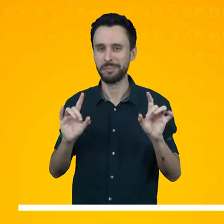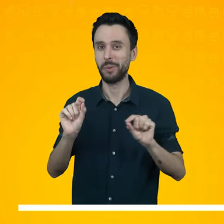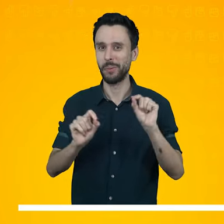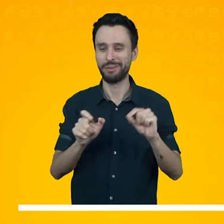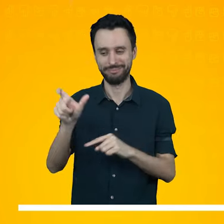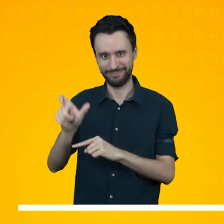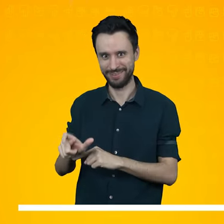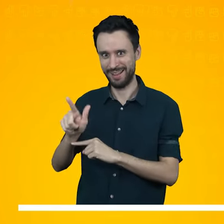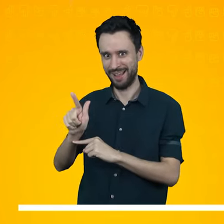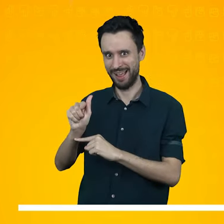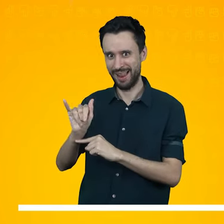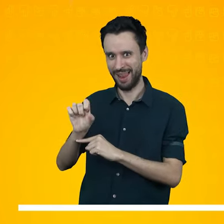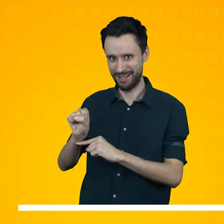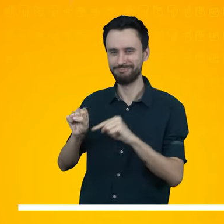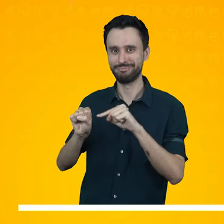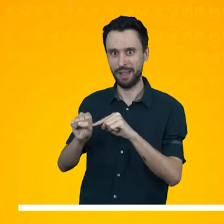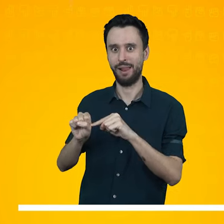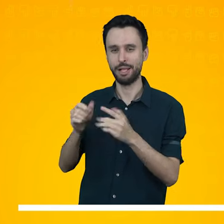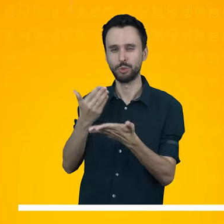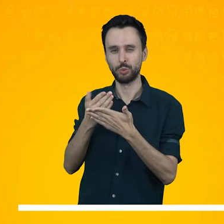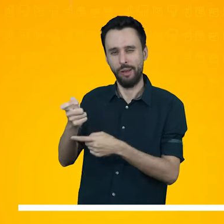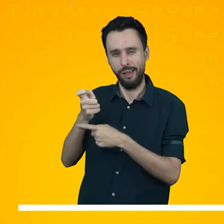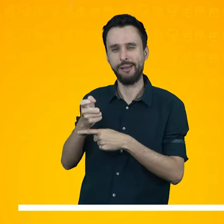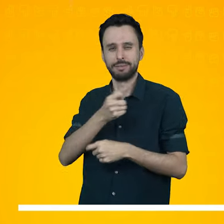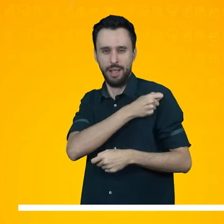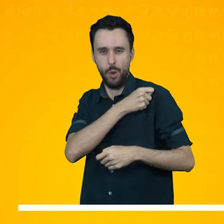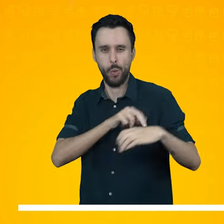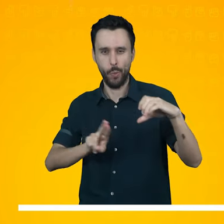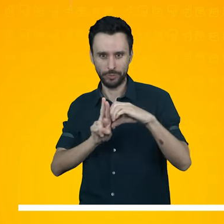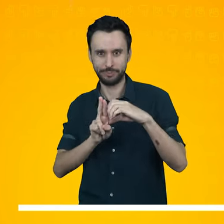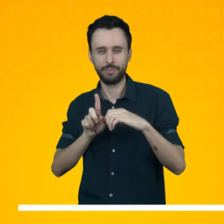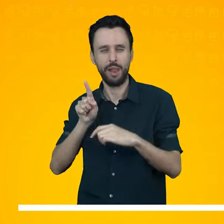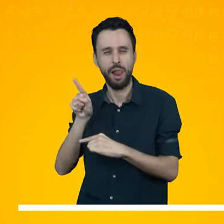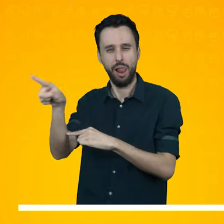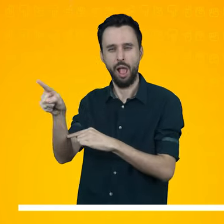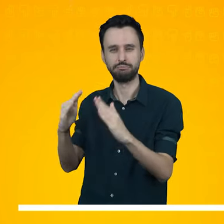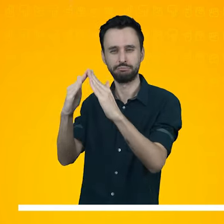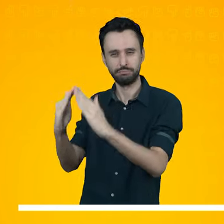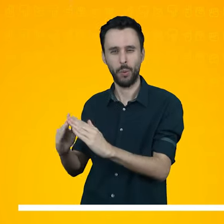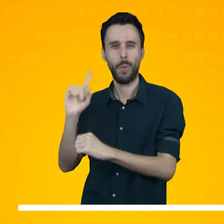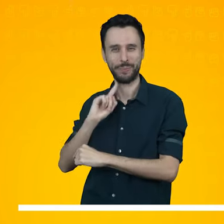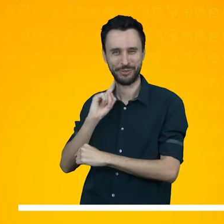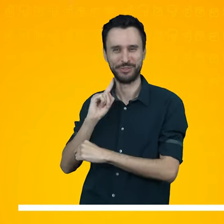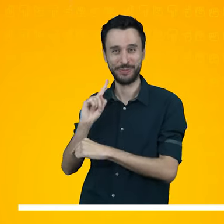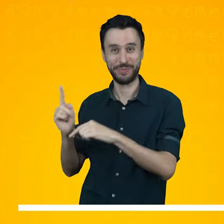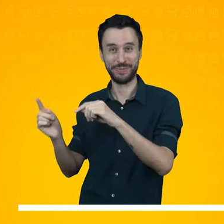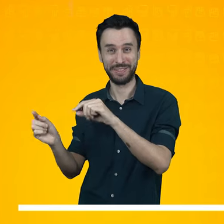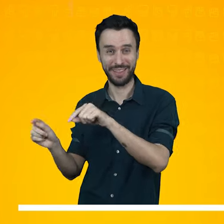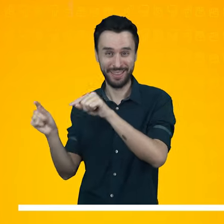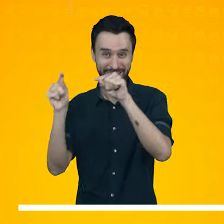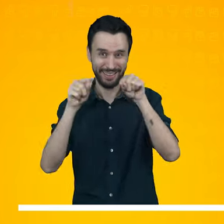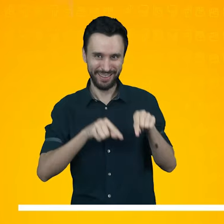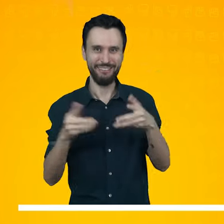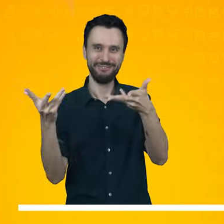vamos conversar com a Laís, ex-aluna aqui da Uníntese. Ela mora lá em Minas Gerais e veio nos visitar aqui na